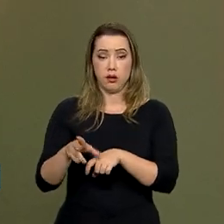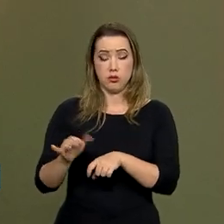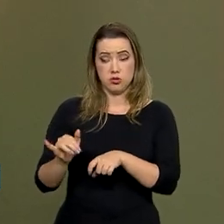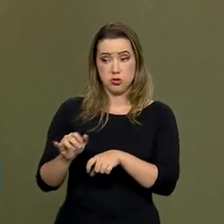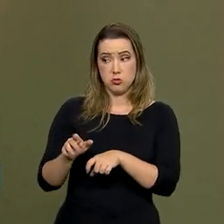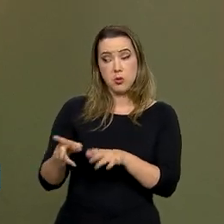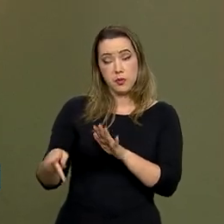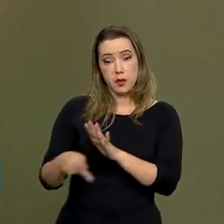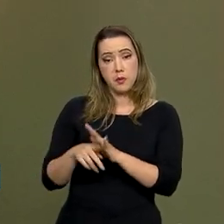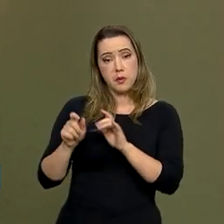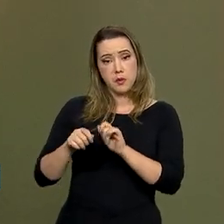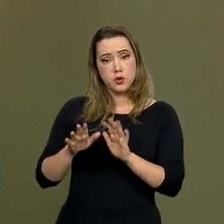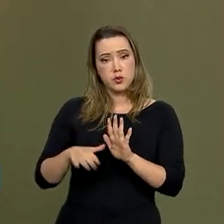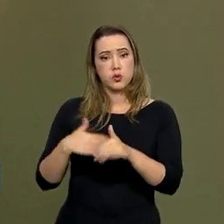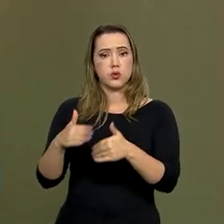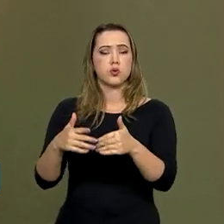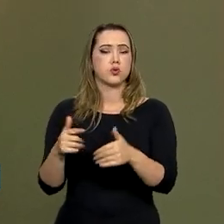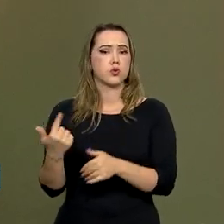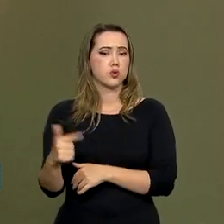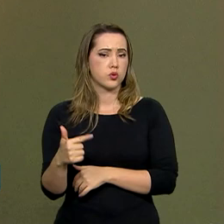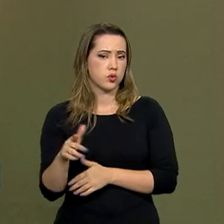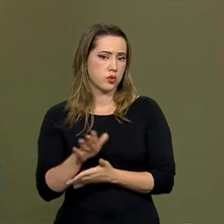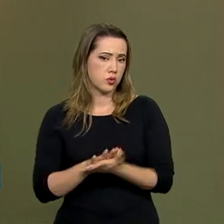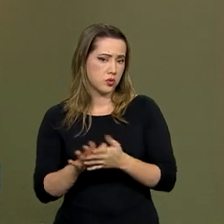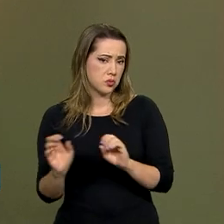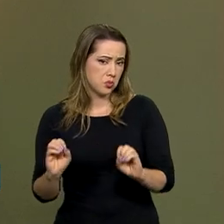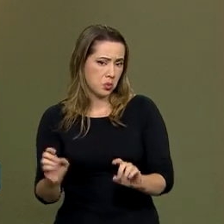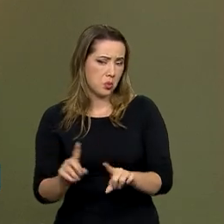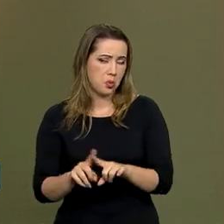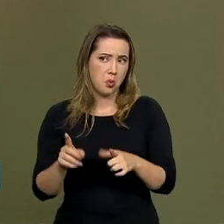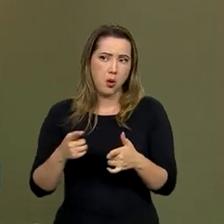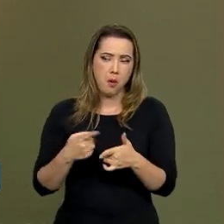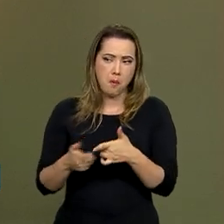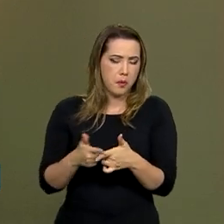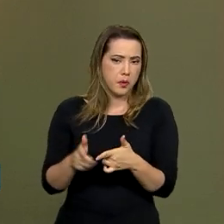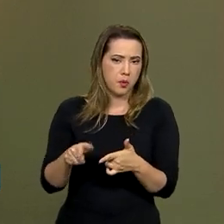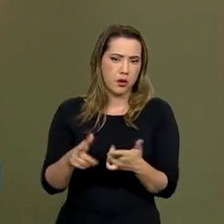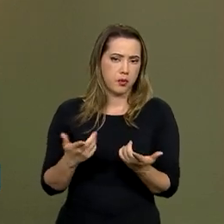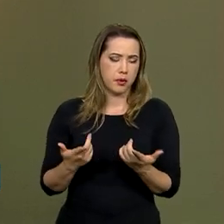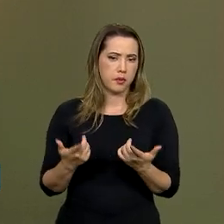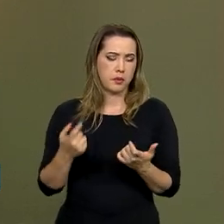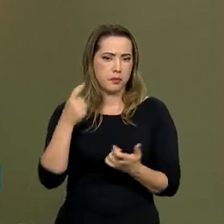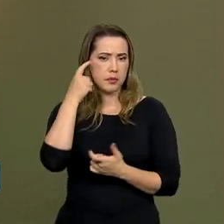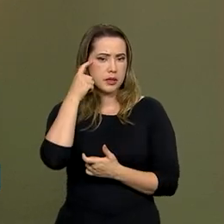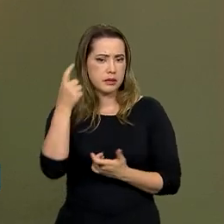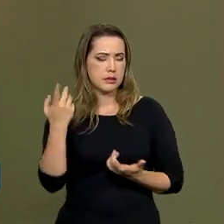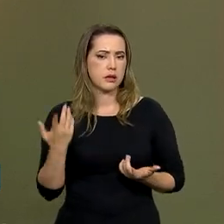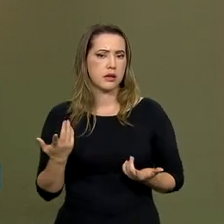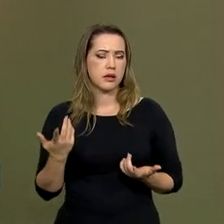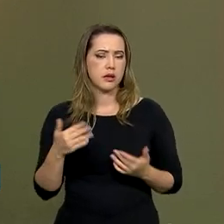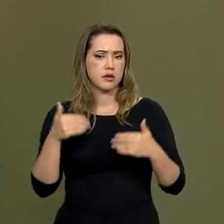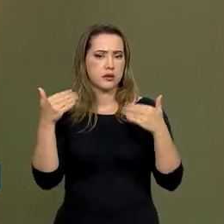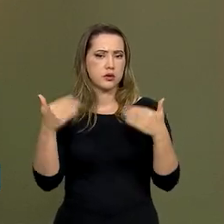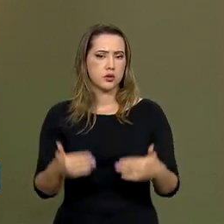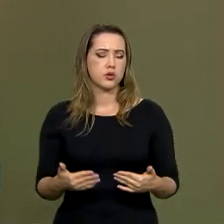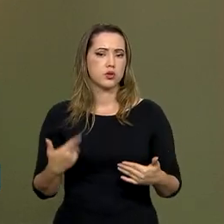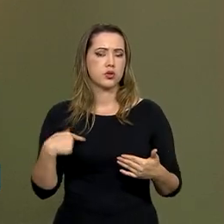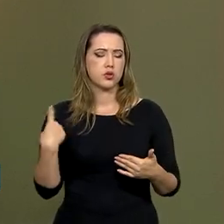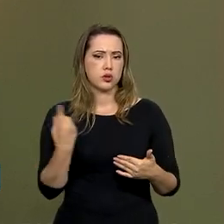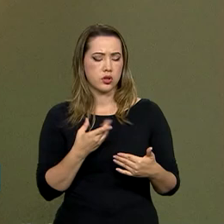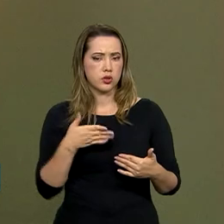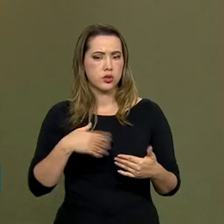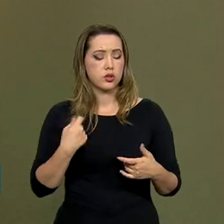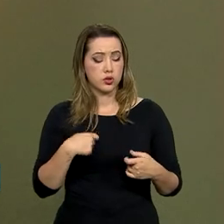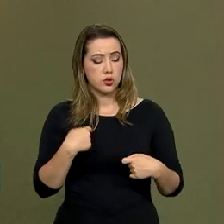pode continuar, não tem por que se trabalhar diante disso. Temos que